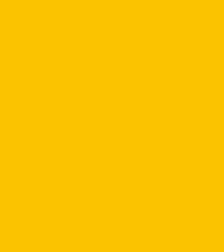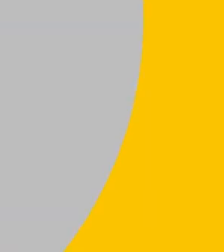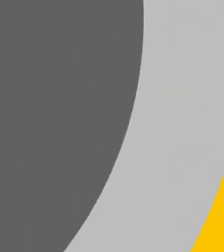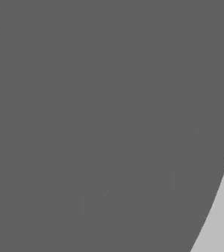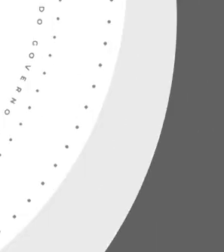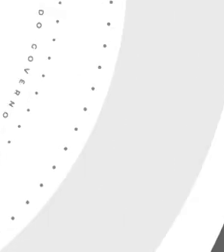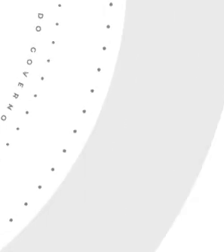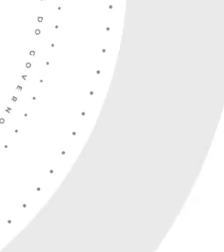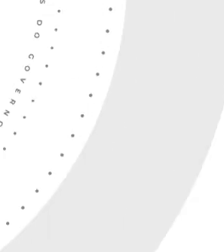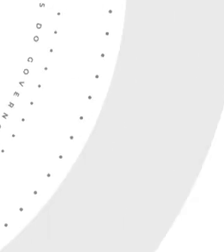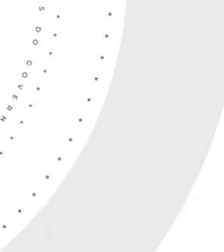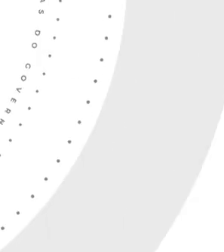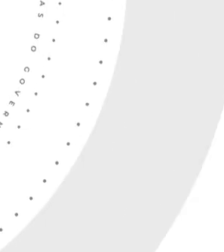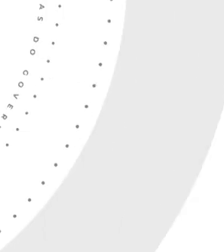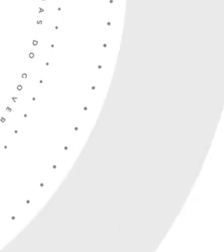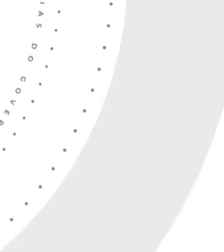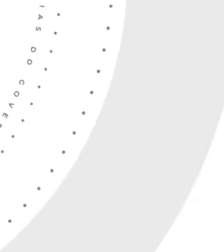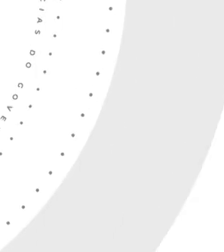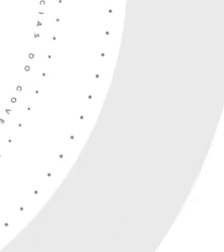Tchau, tchau, tchau.